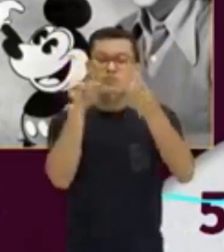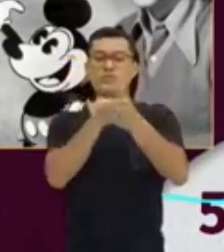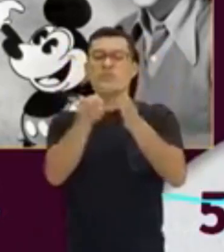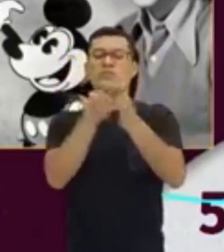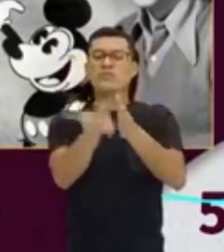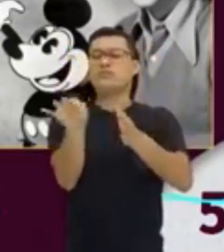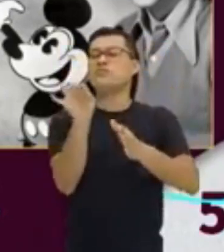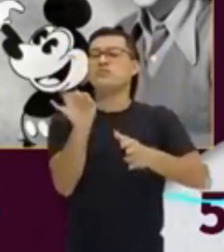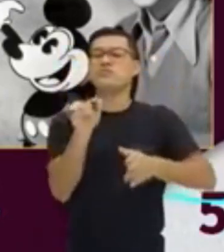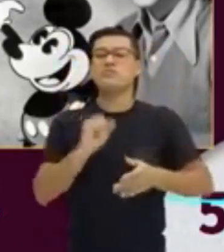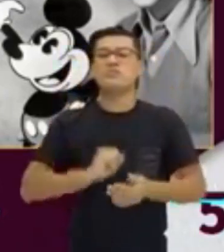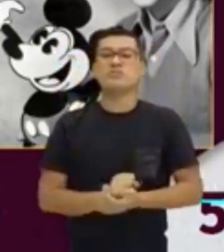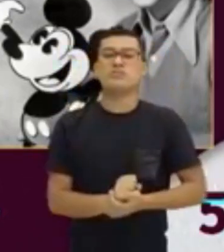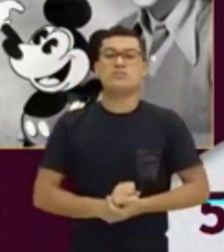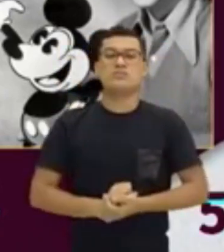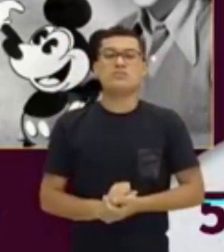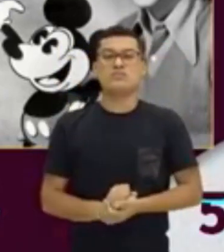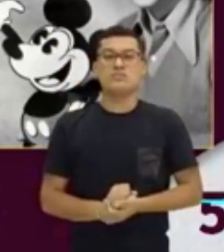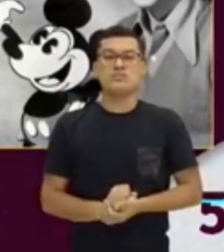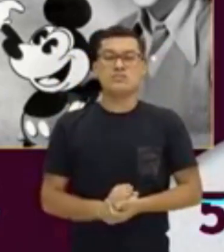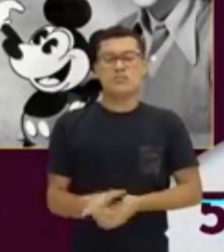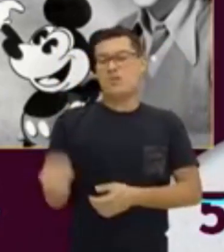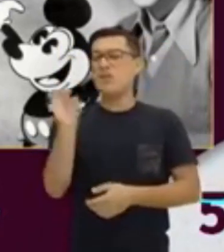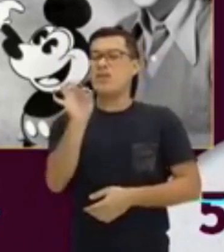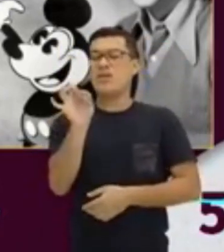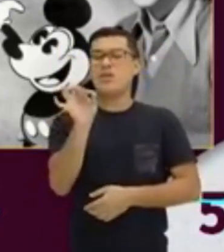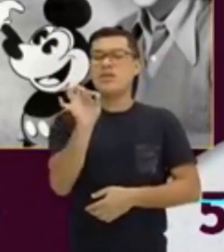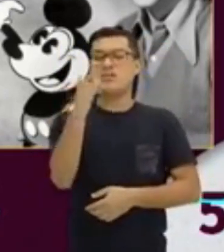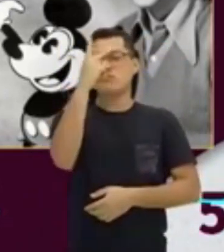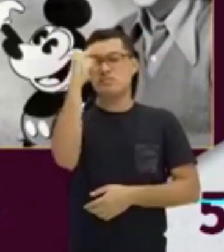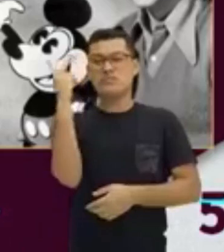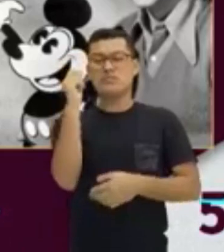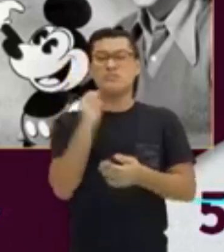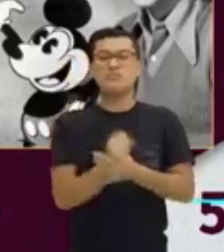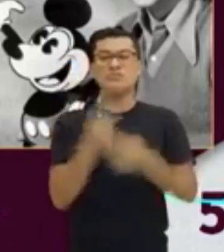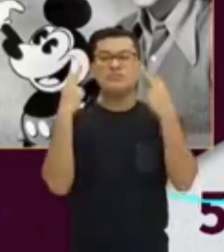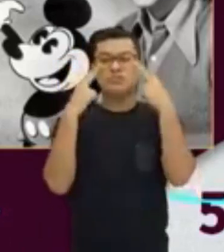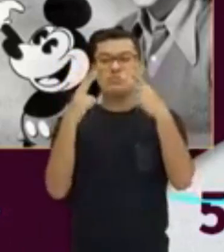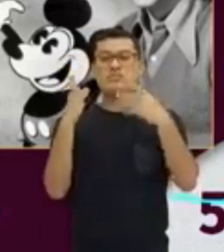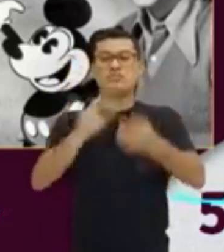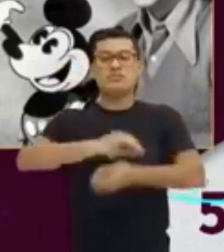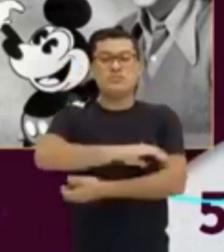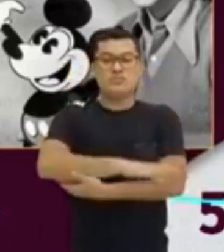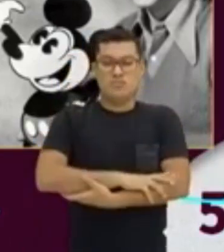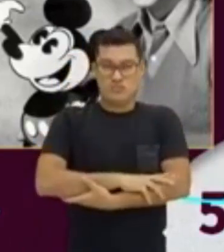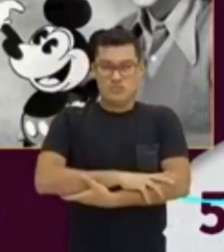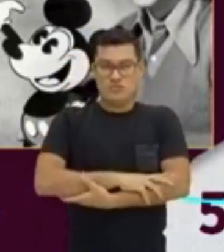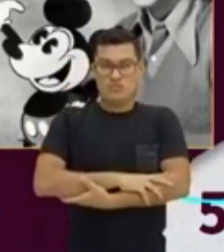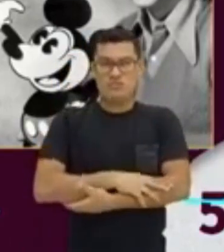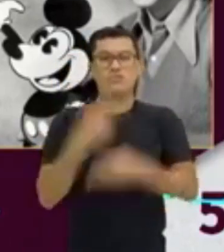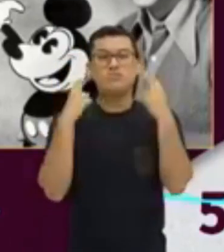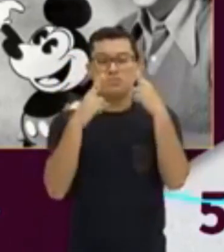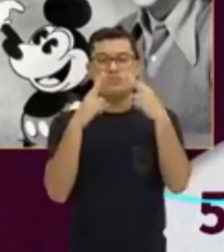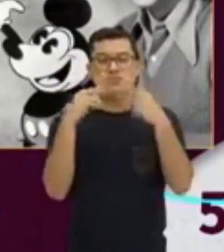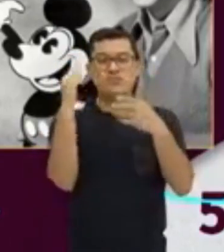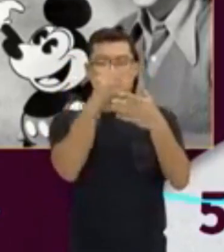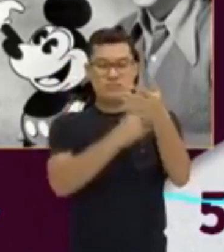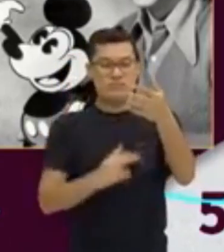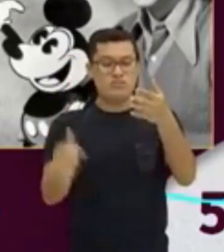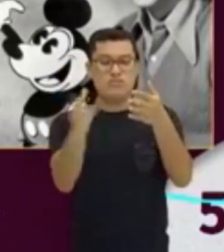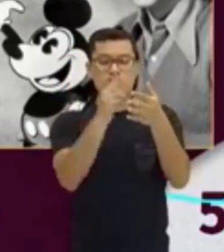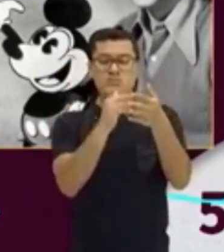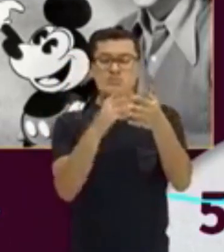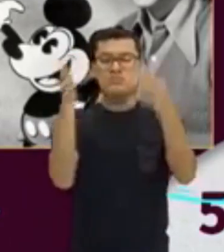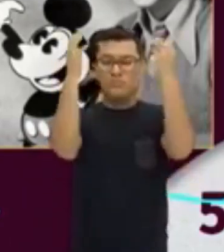para ele. Who is he? Quem é ele? Viu a estátua? William Shakespeare. Viu a imagem? É o Walt